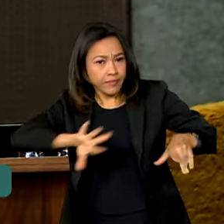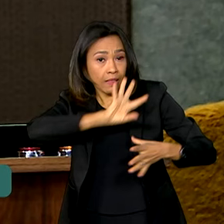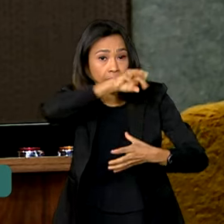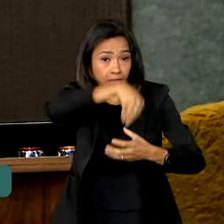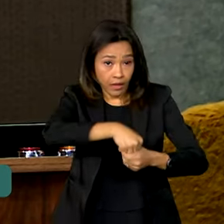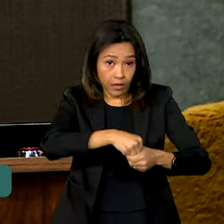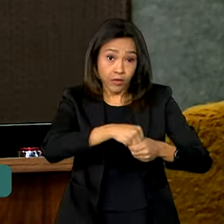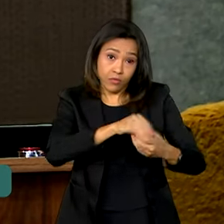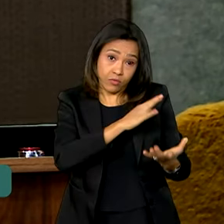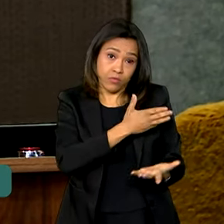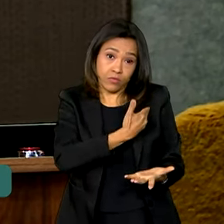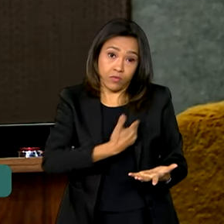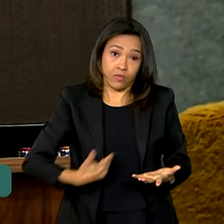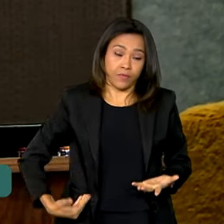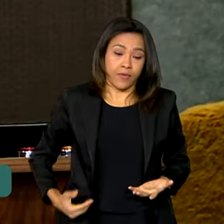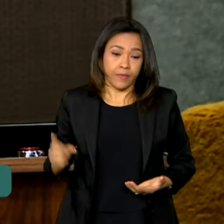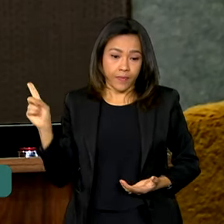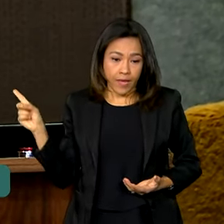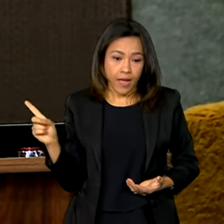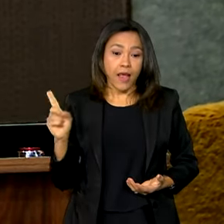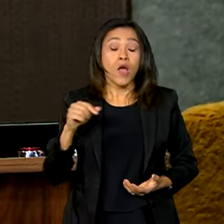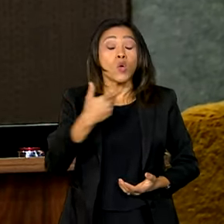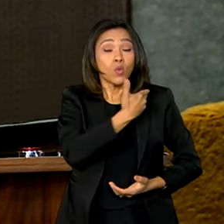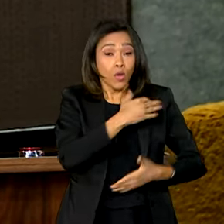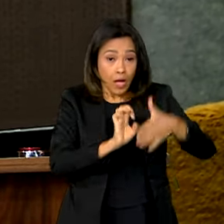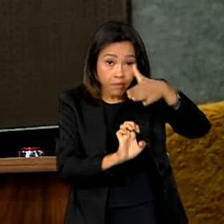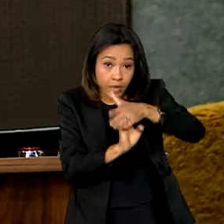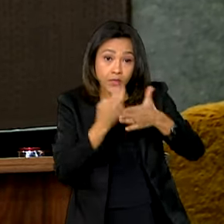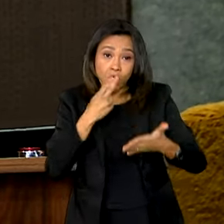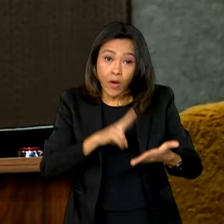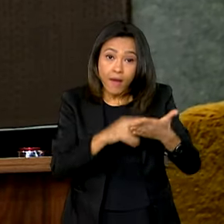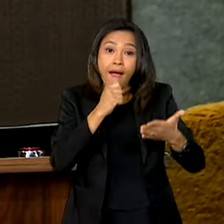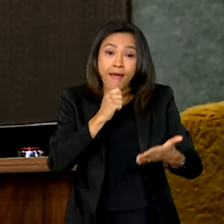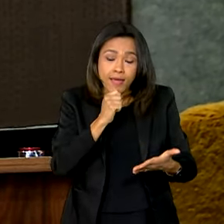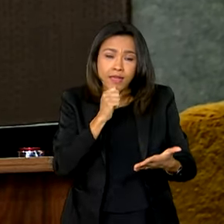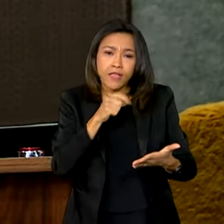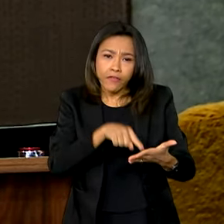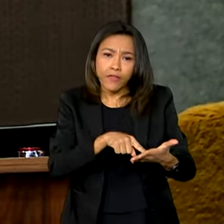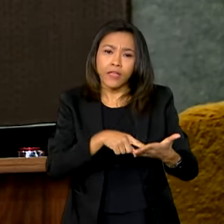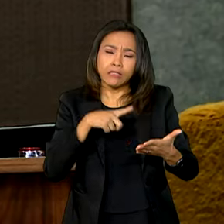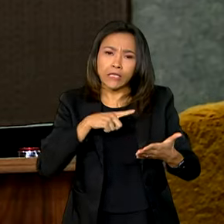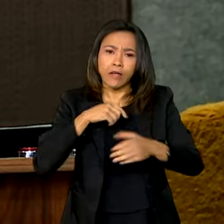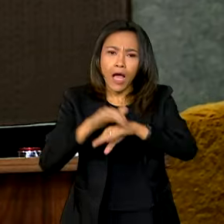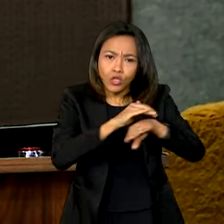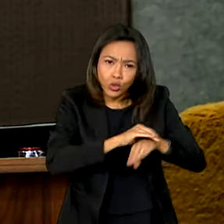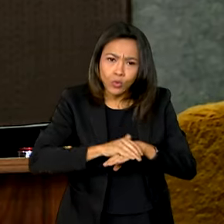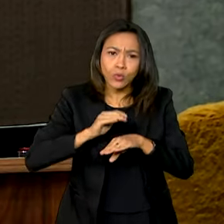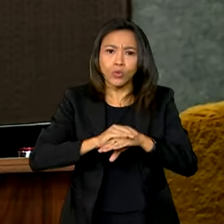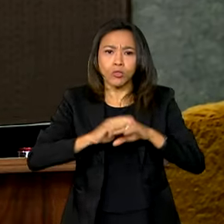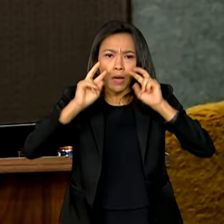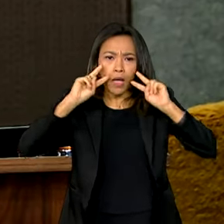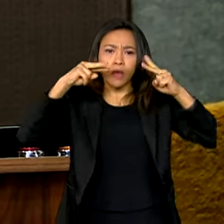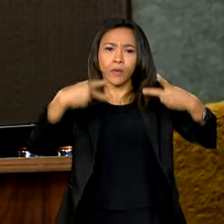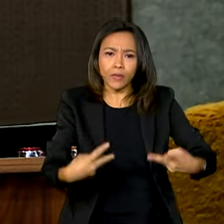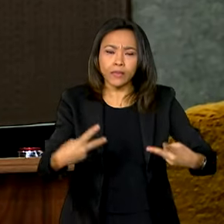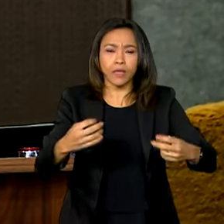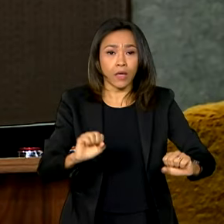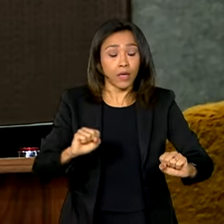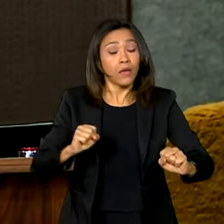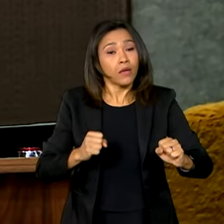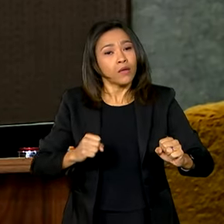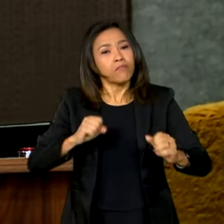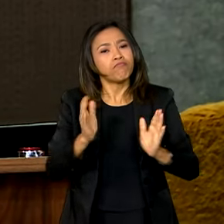Correios vêm adotando ainda ações institucionais para reconhecer publicamente a contribuição de